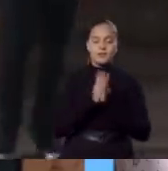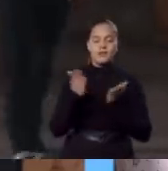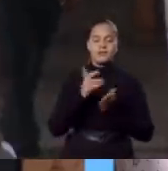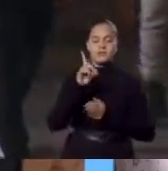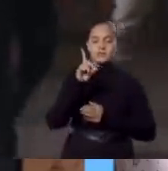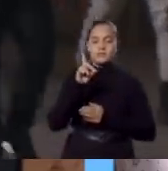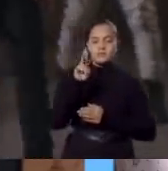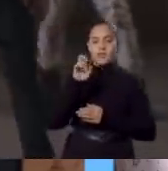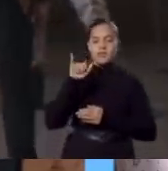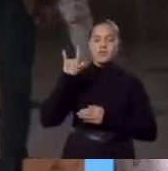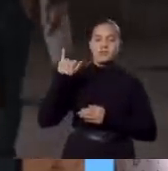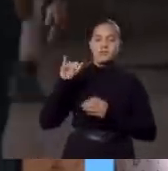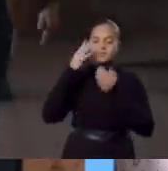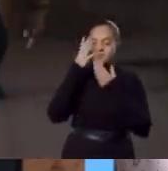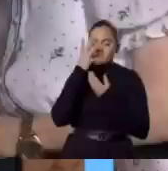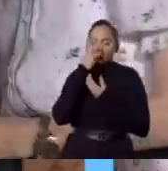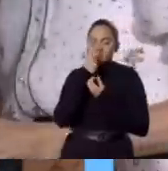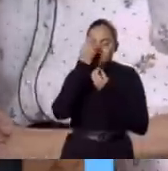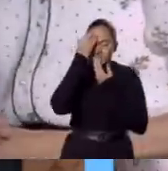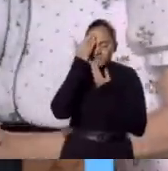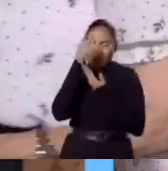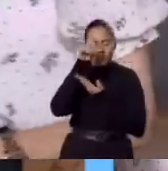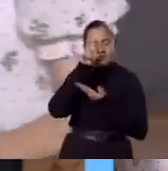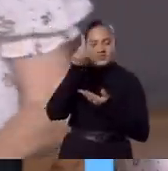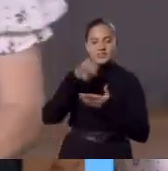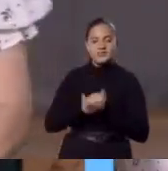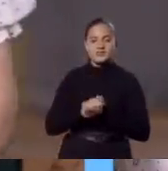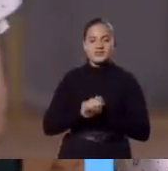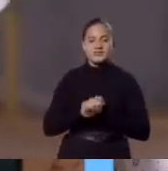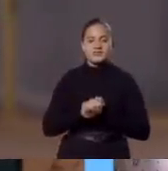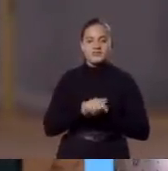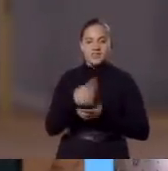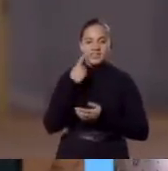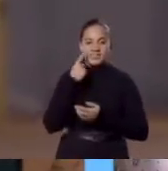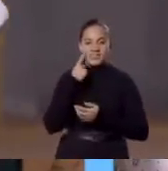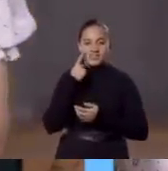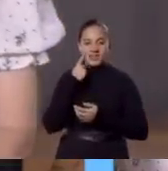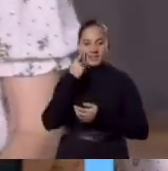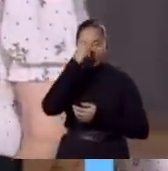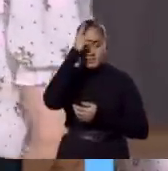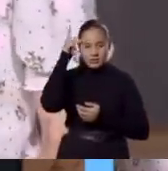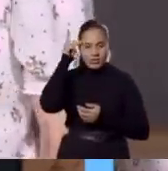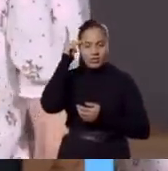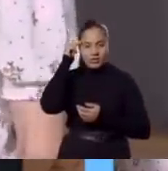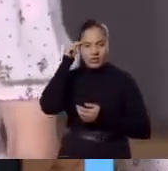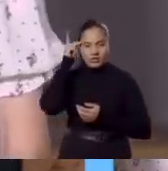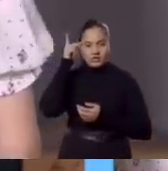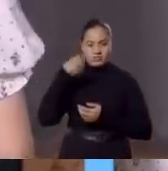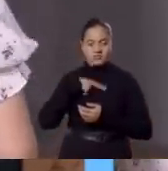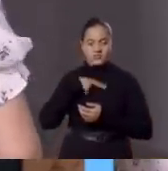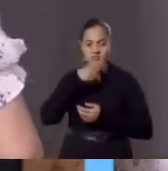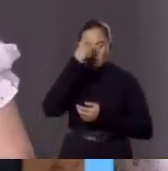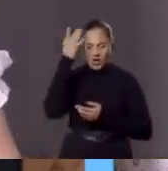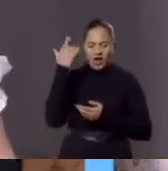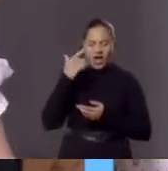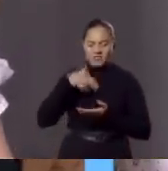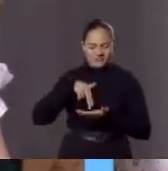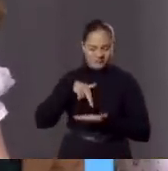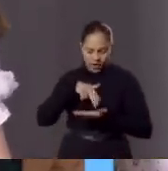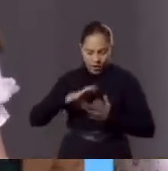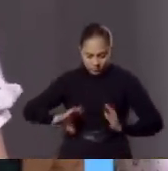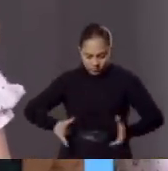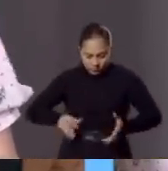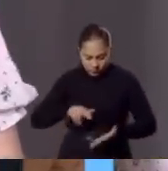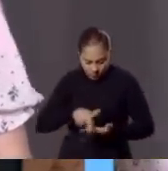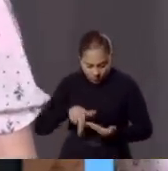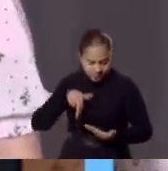Ai que coisa linda, vocês vão ver paralíticos lá, vocês vão